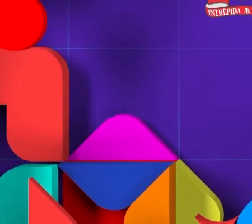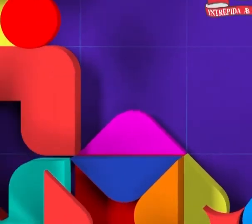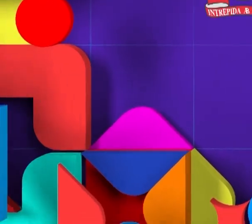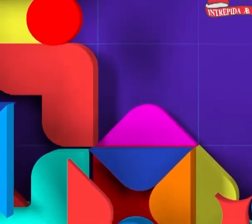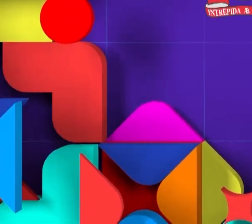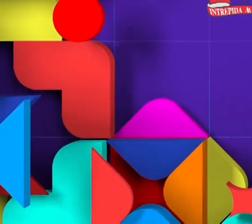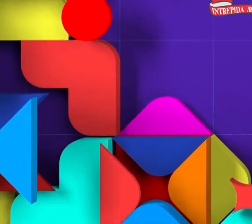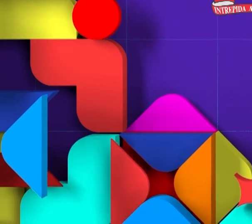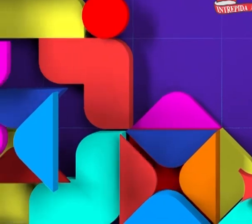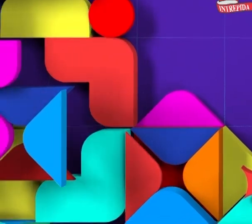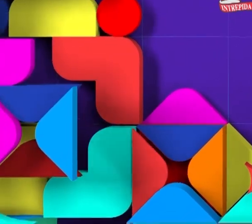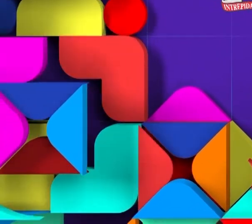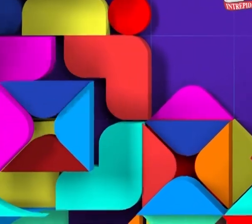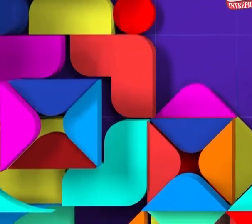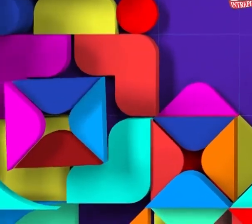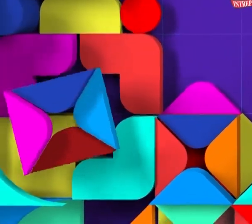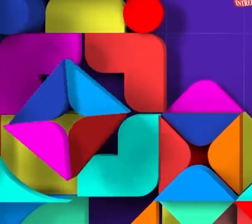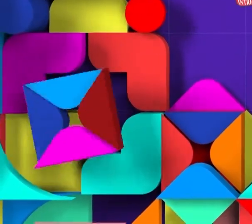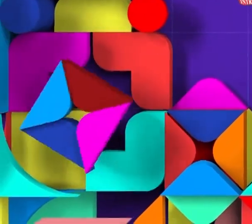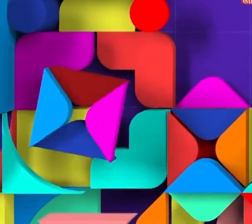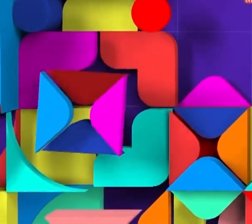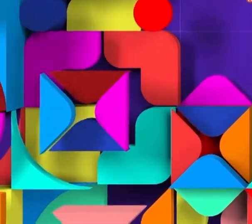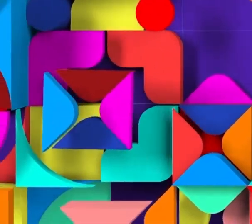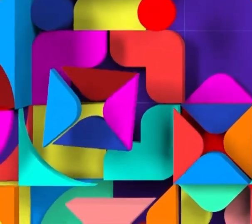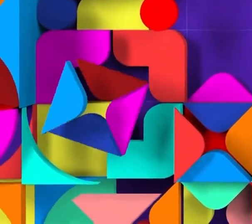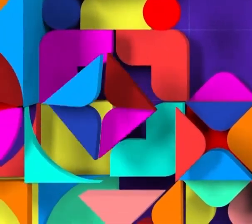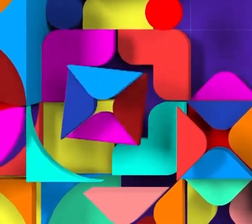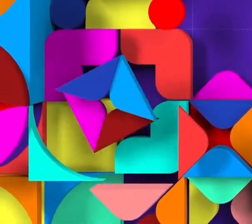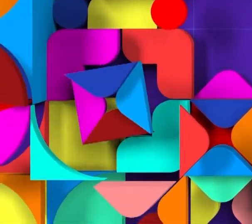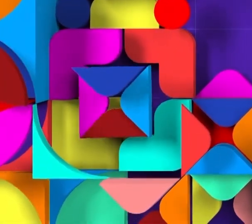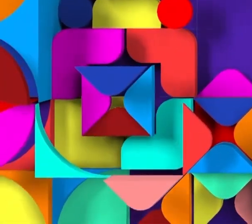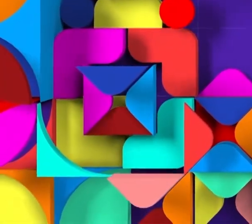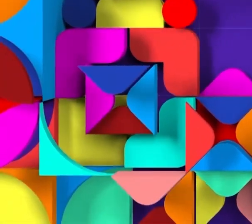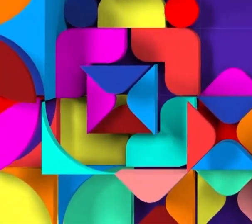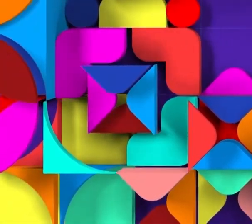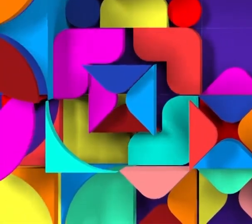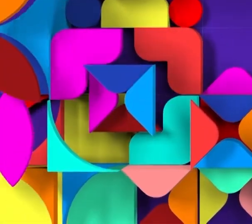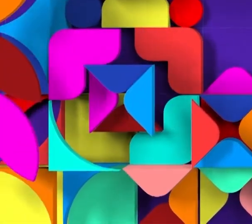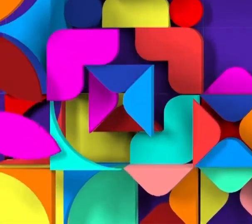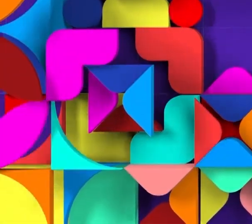Transcrição Quintena Coelho